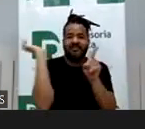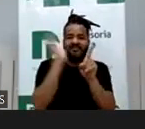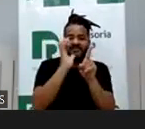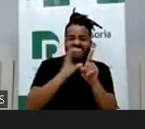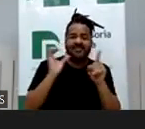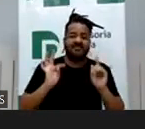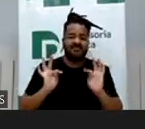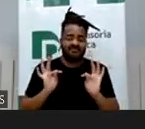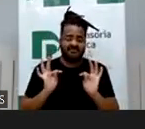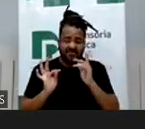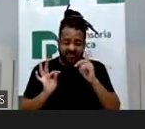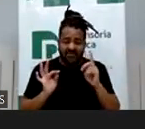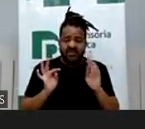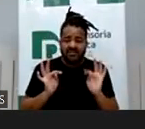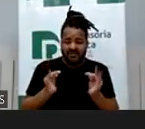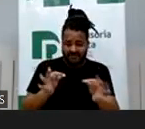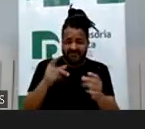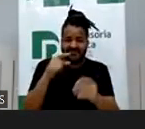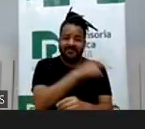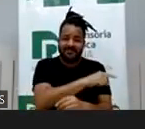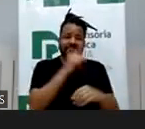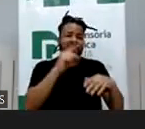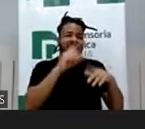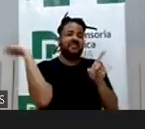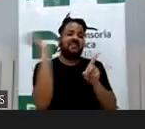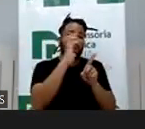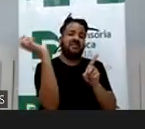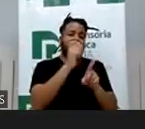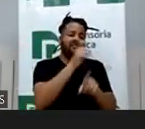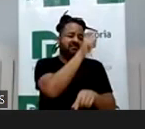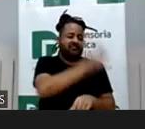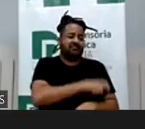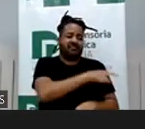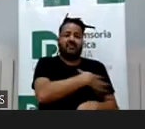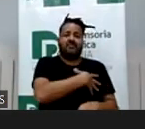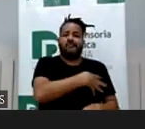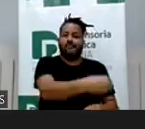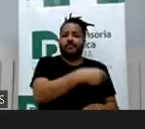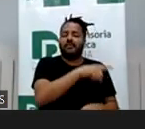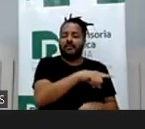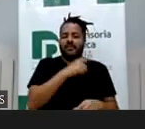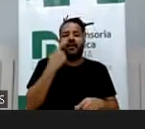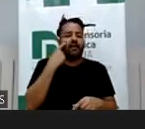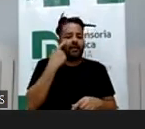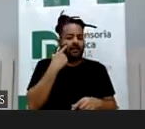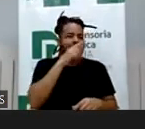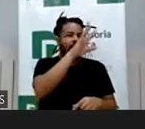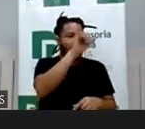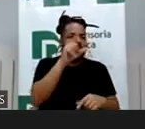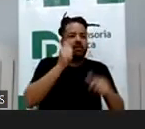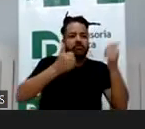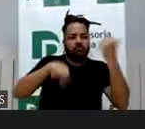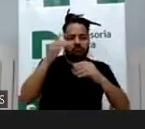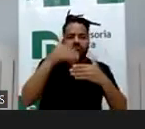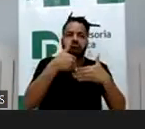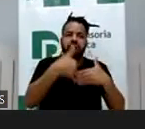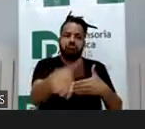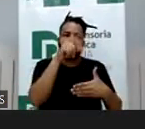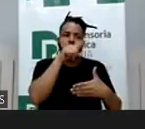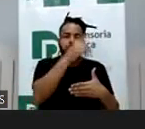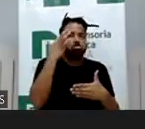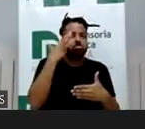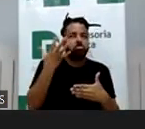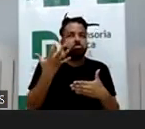na pandemia explorando, entre aspas, porque eu vou botar aqui aspas, porque vocês é que vão fazer o juízo a partir do que a gente discutir,